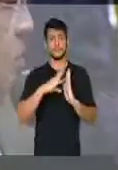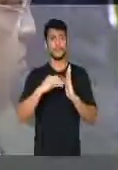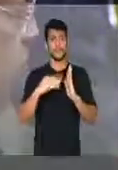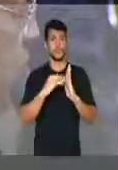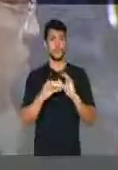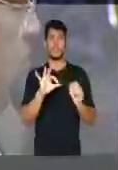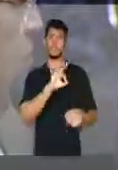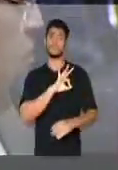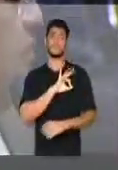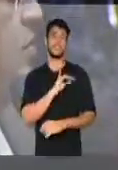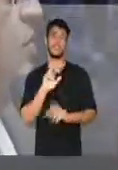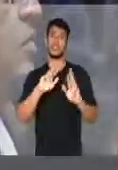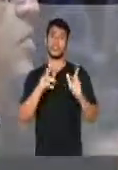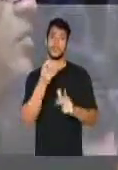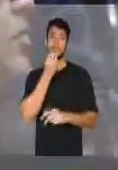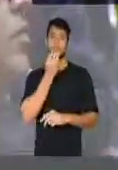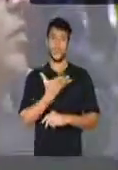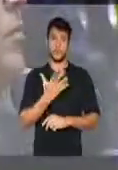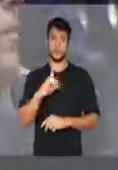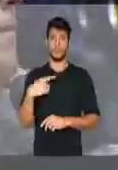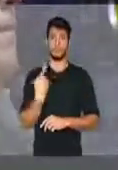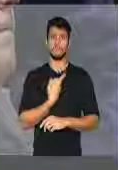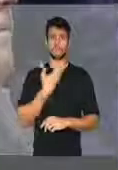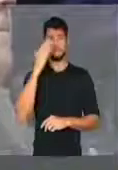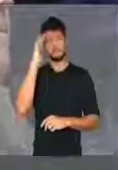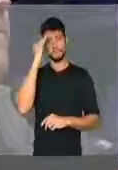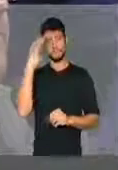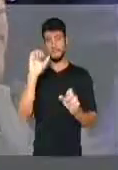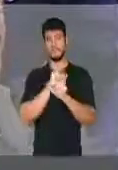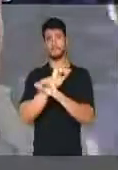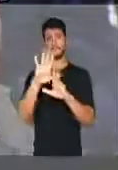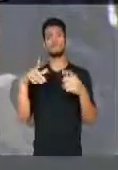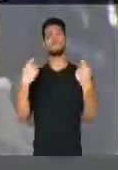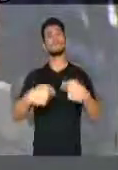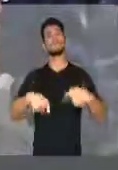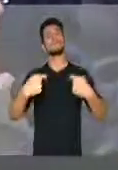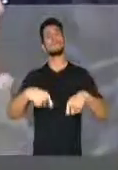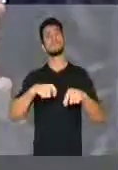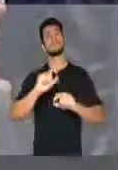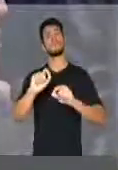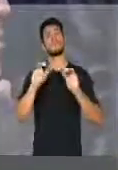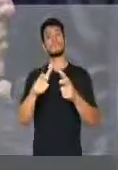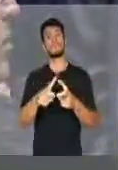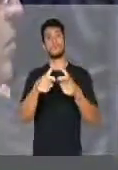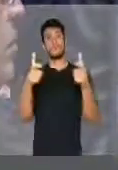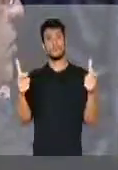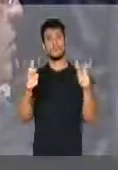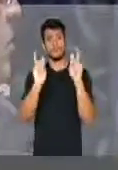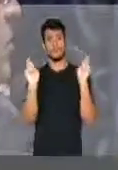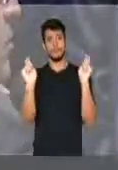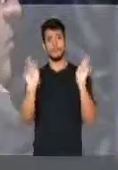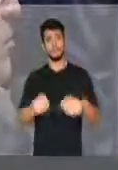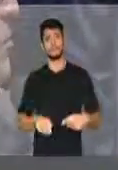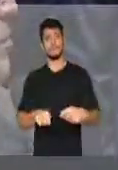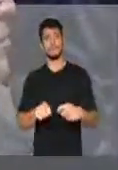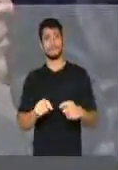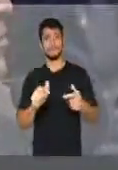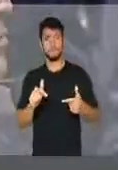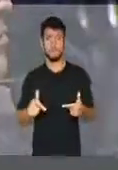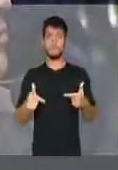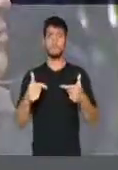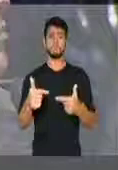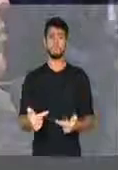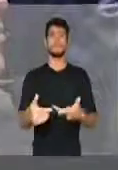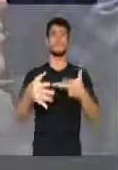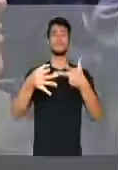polícias. O PDT entende que é necessário a ampliação da capacidade de atuação do